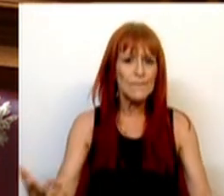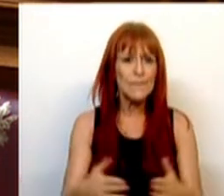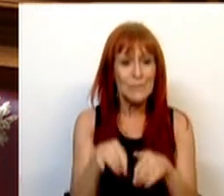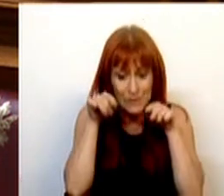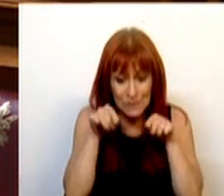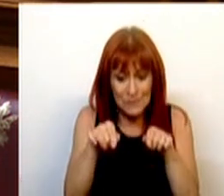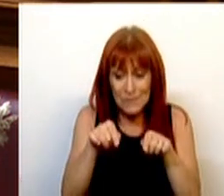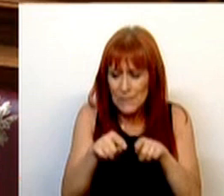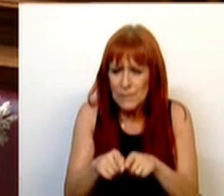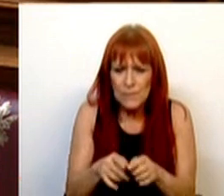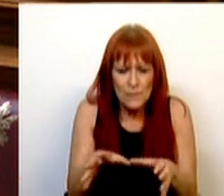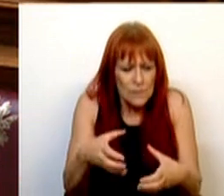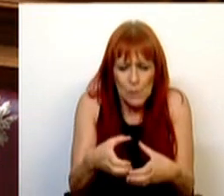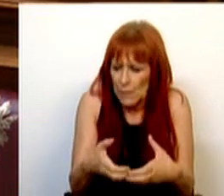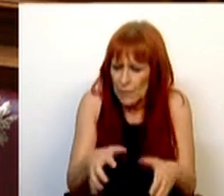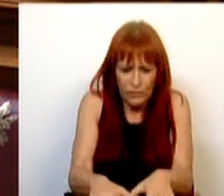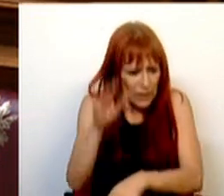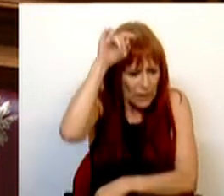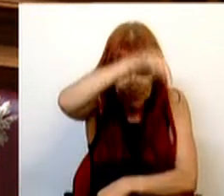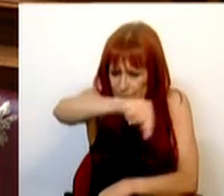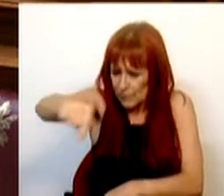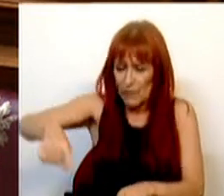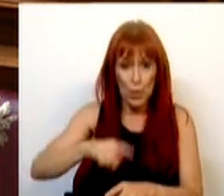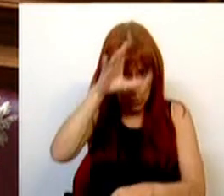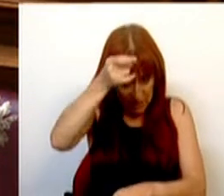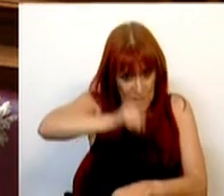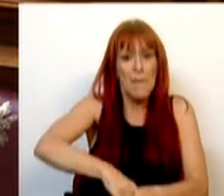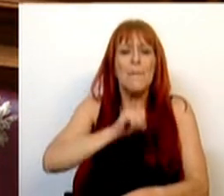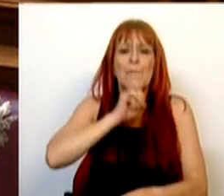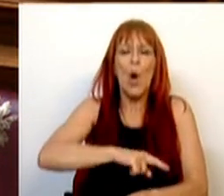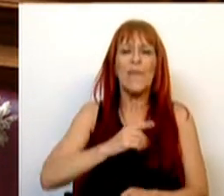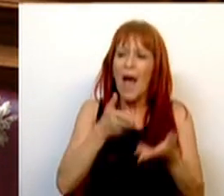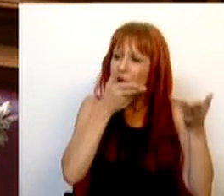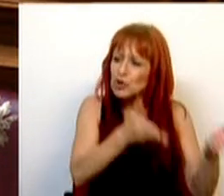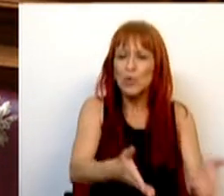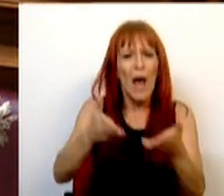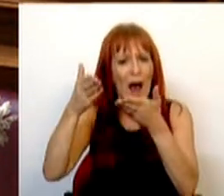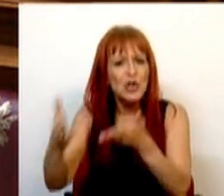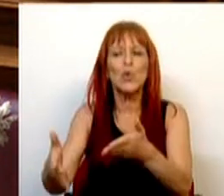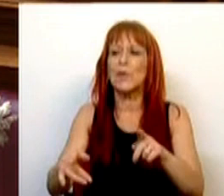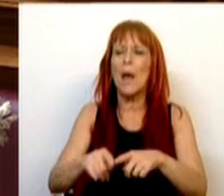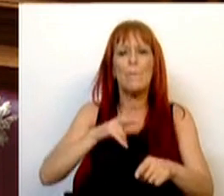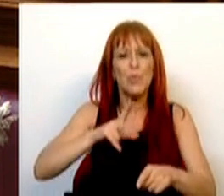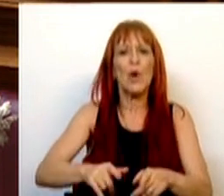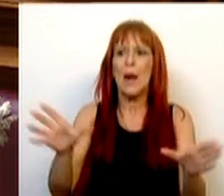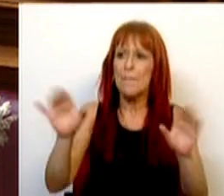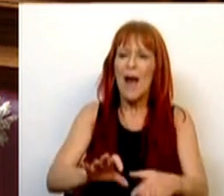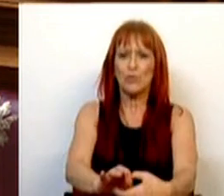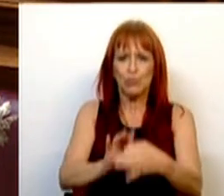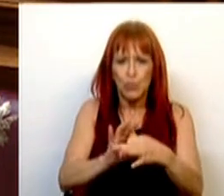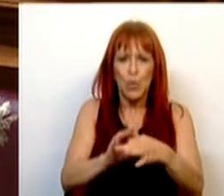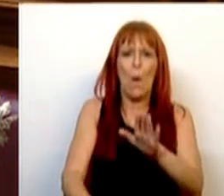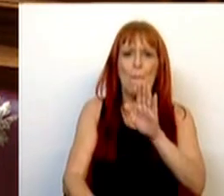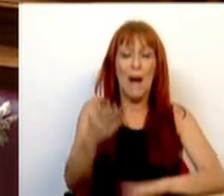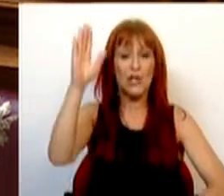este órgão da Assembleia da República e também o Governo possa contribuir para que Portugal seja mais coeso.